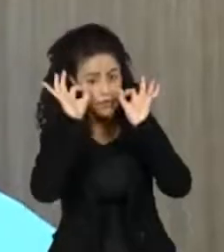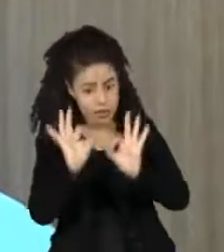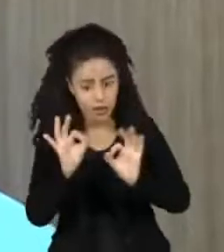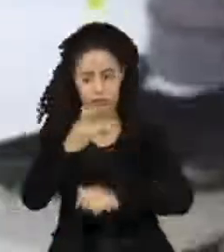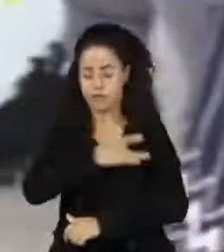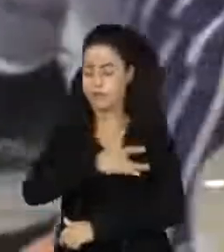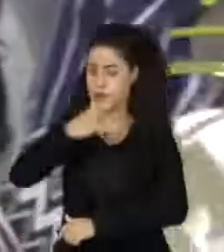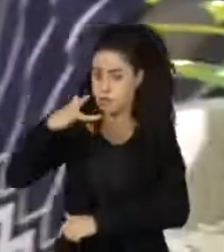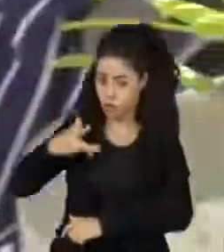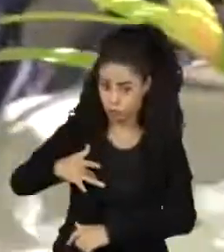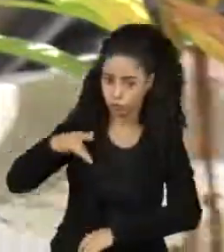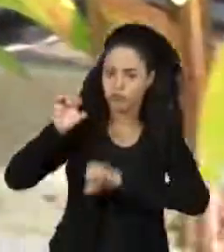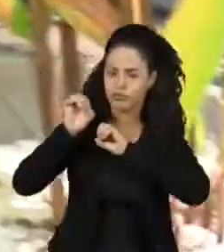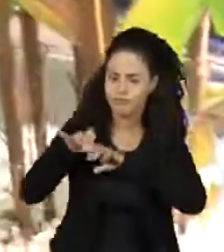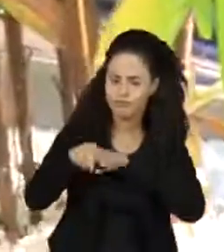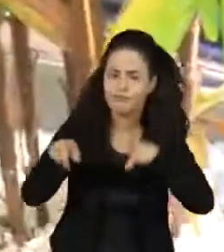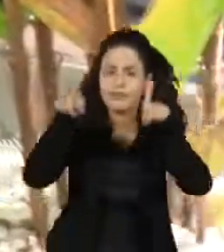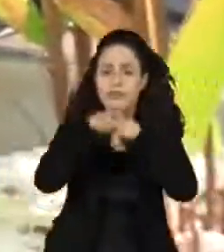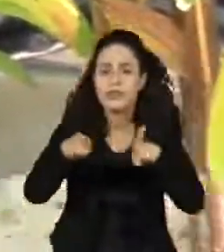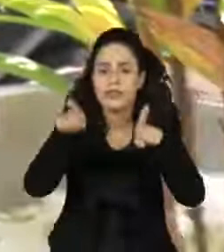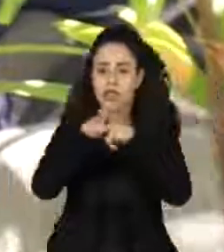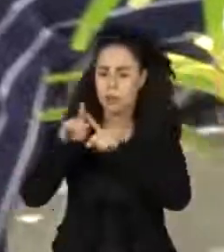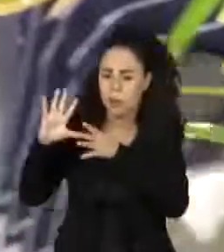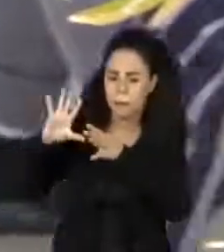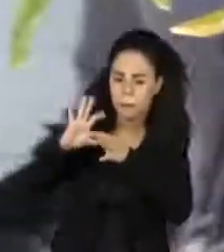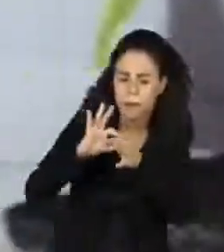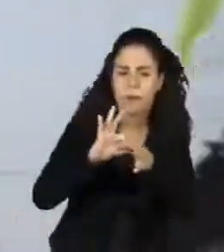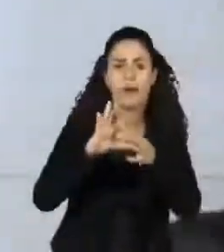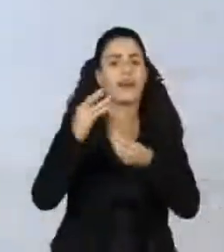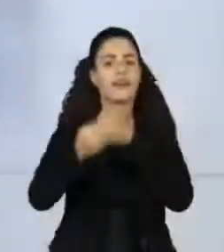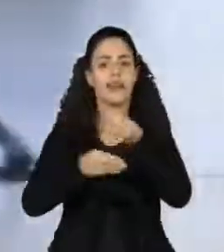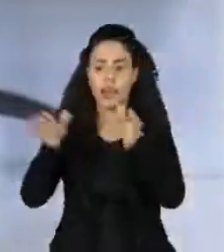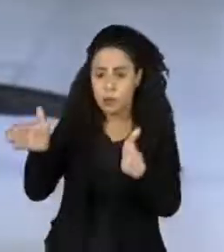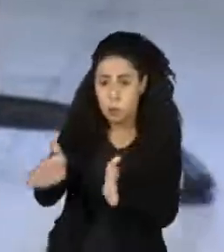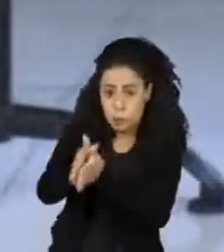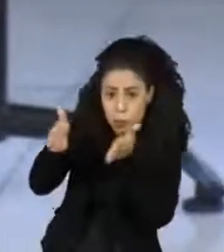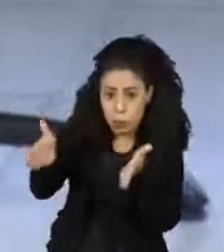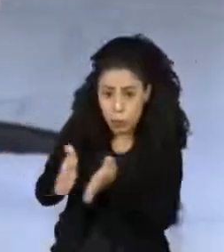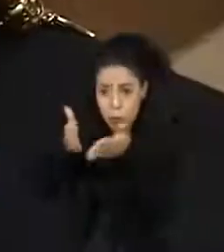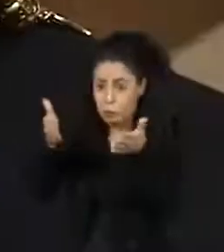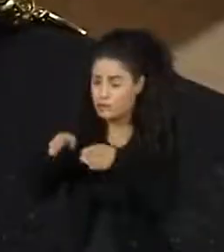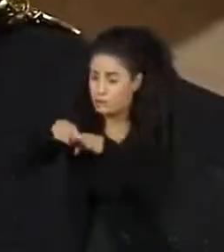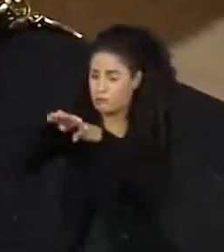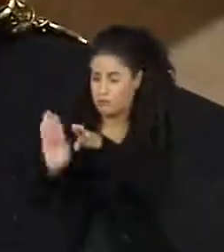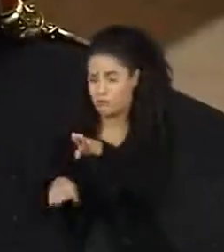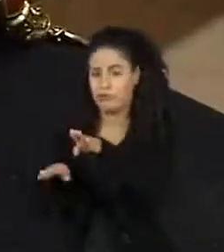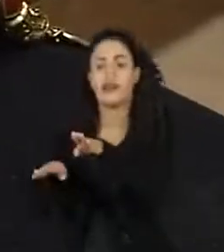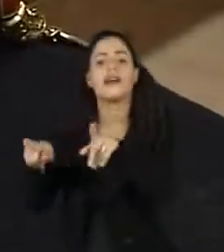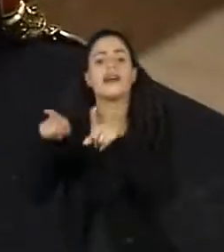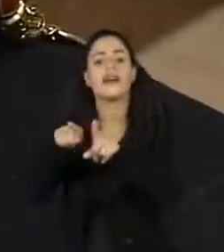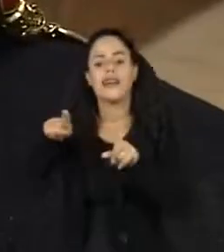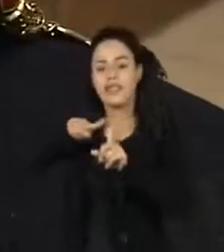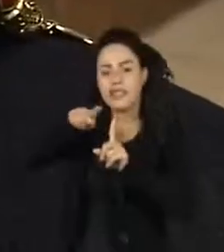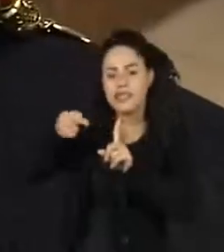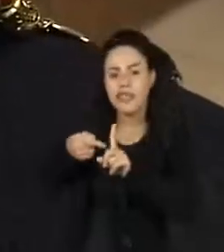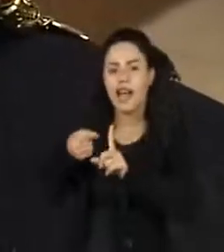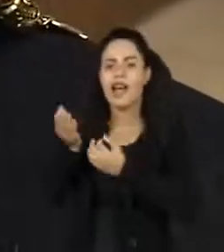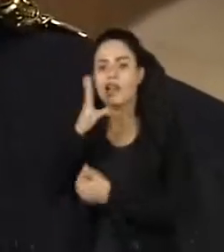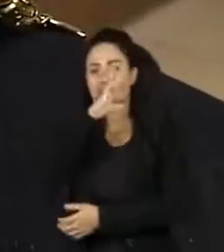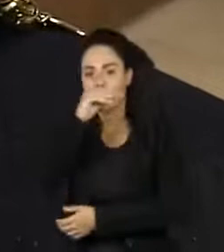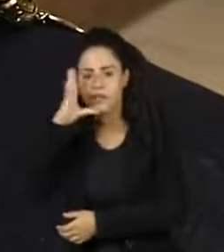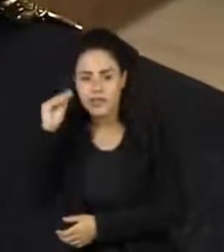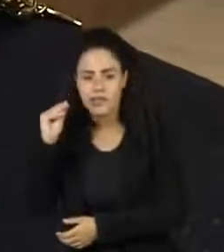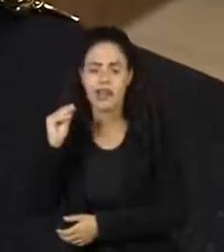saúde, também muito vinculado à extrema pobreza. As adolescentes, ainda numa tenra idade,